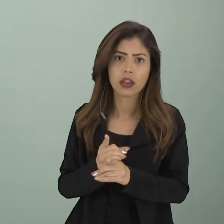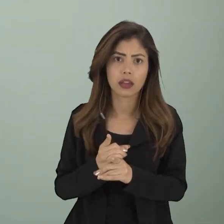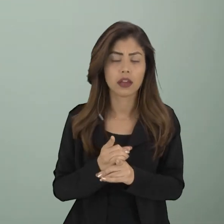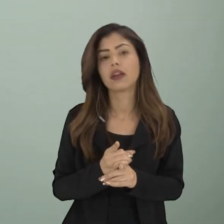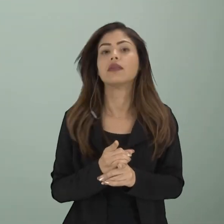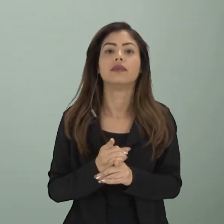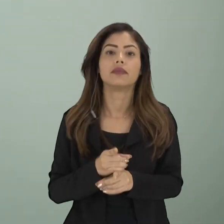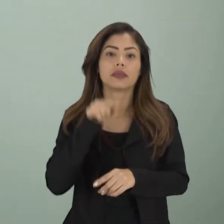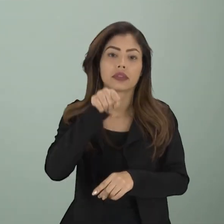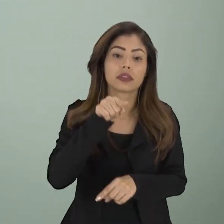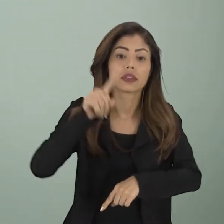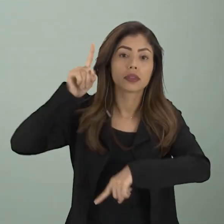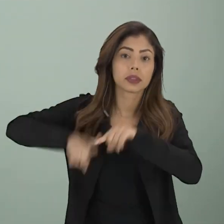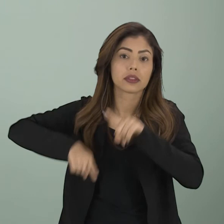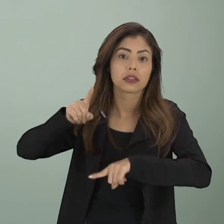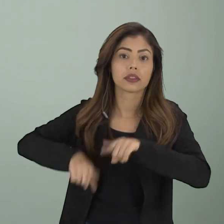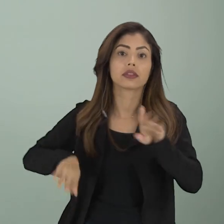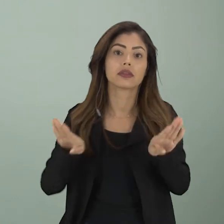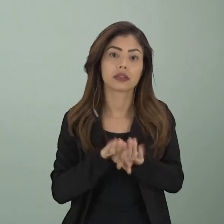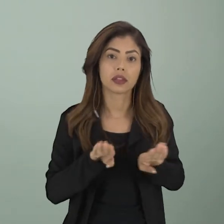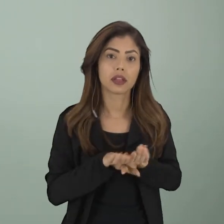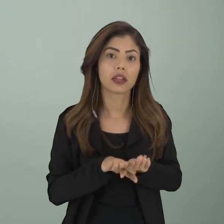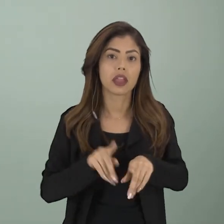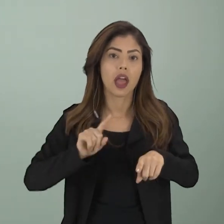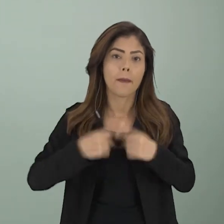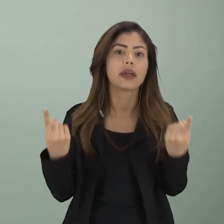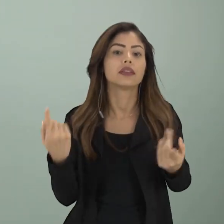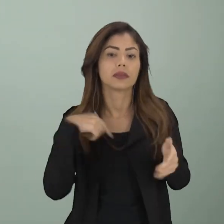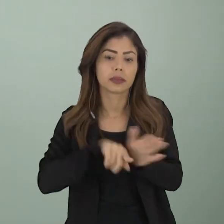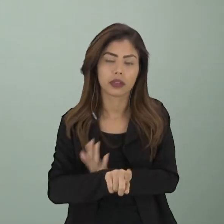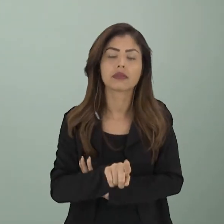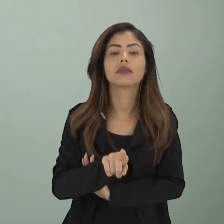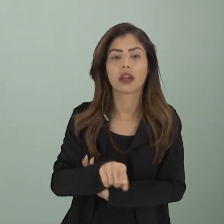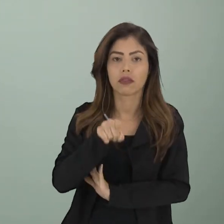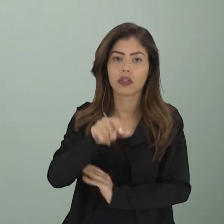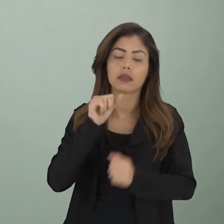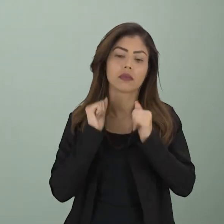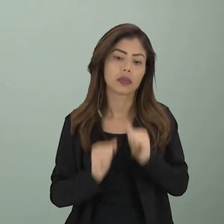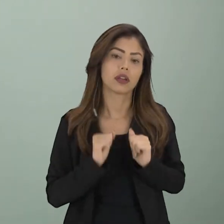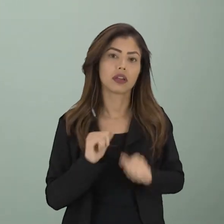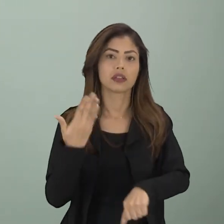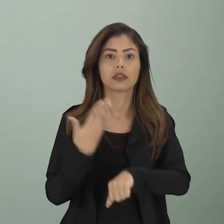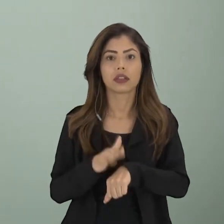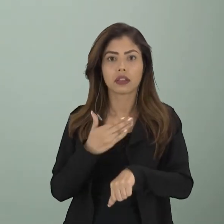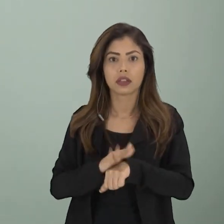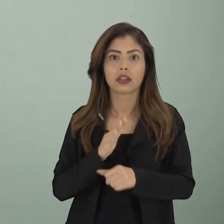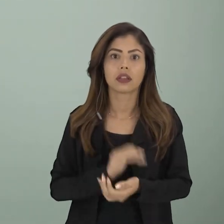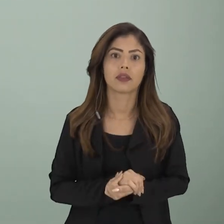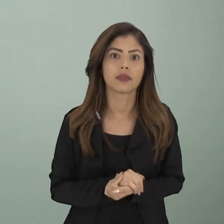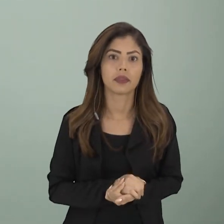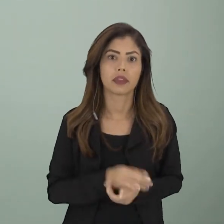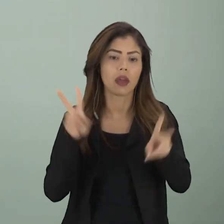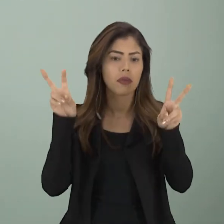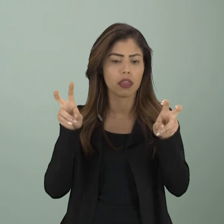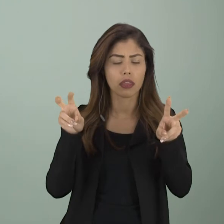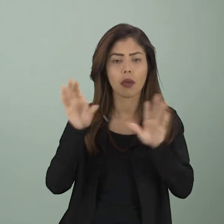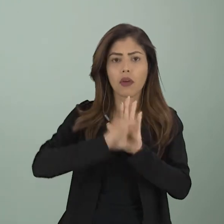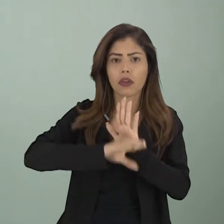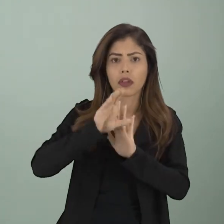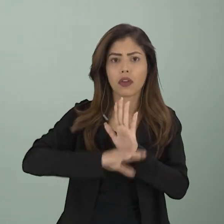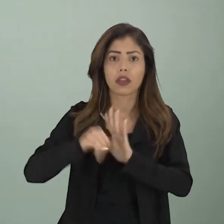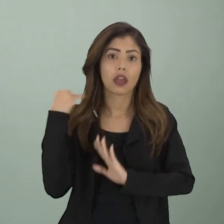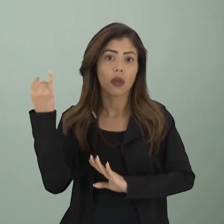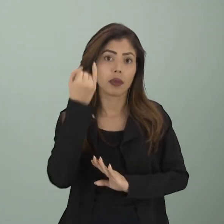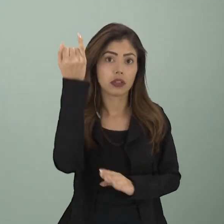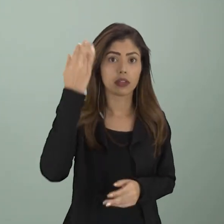esse material, vocês encontrarão mais questões aí que vocês possam praticar sobre essa temática que é tão